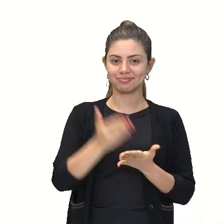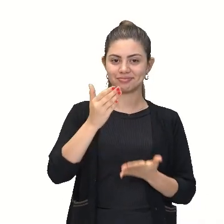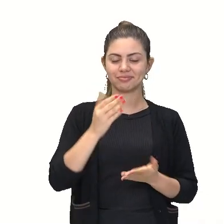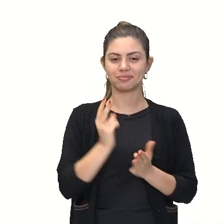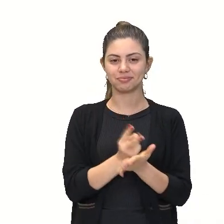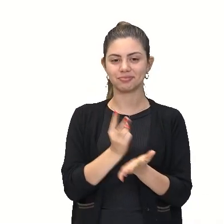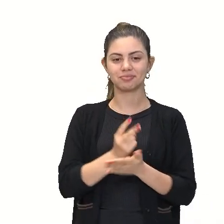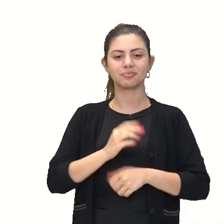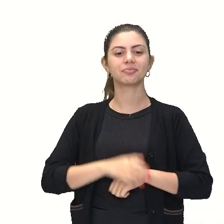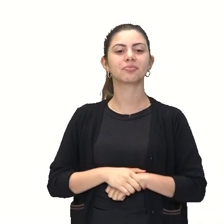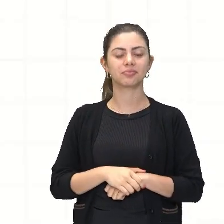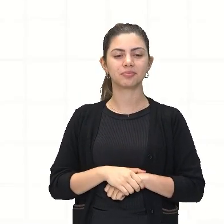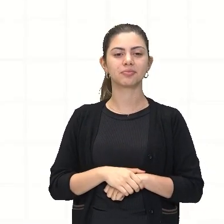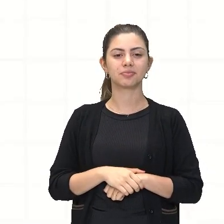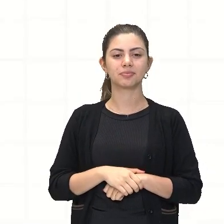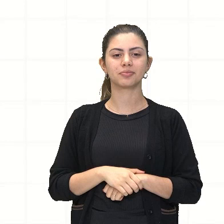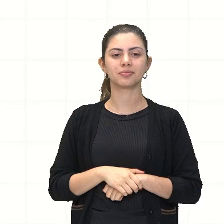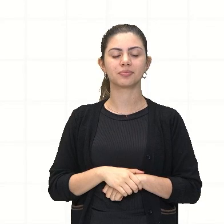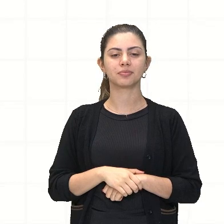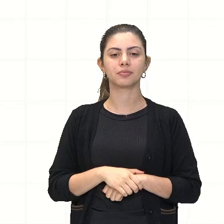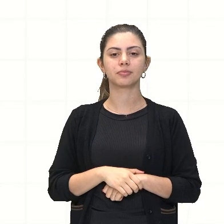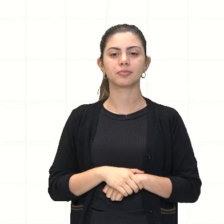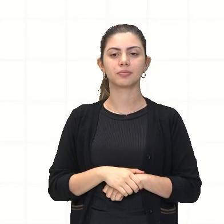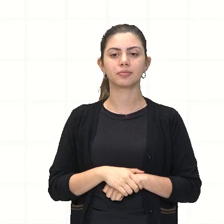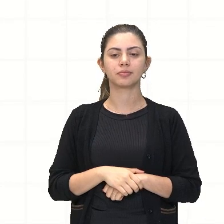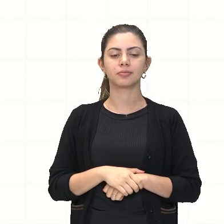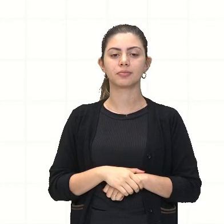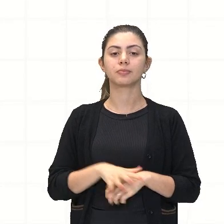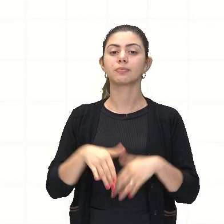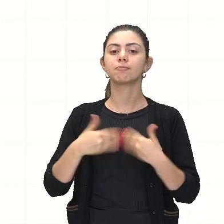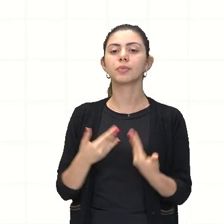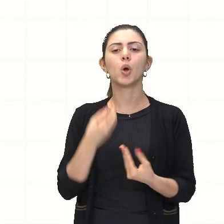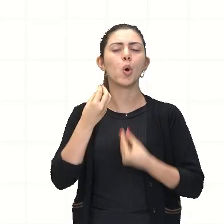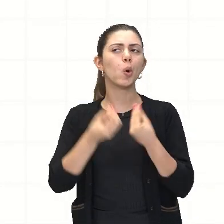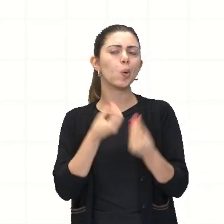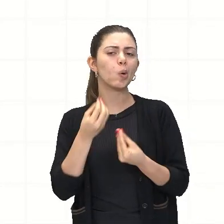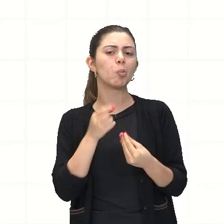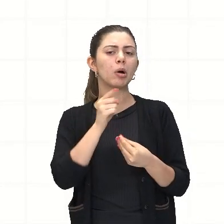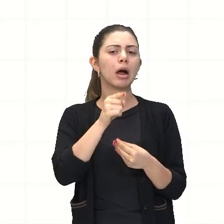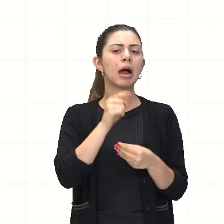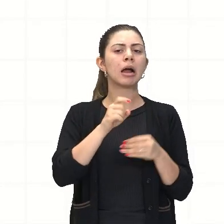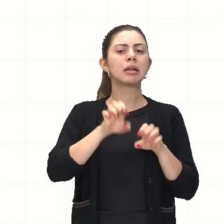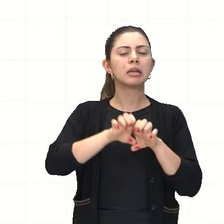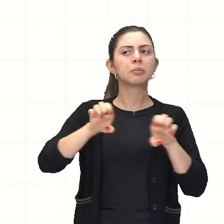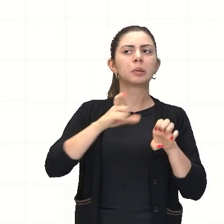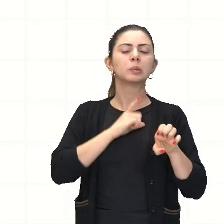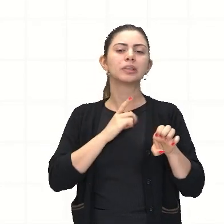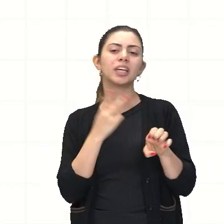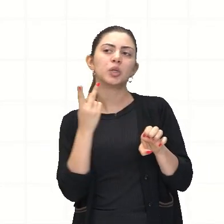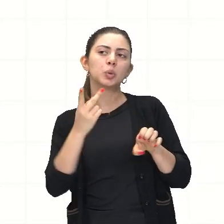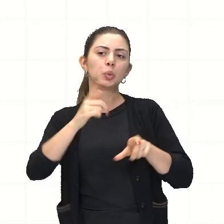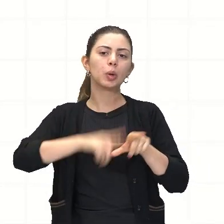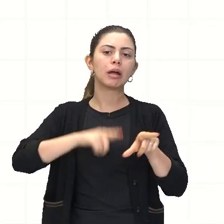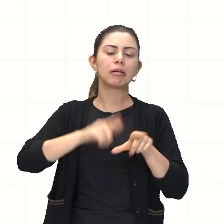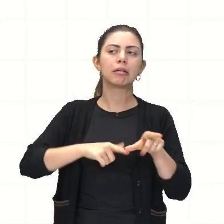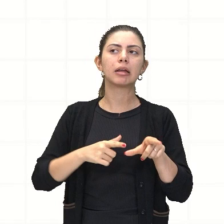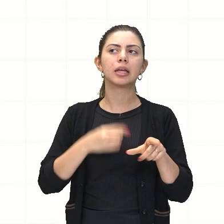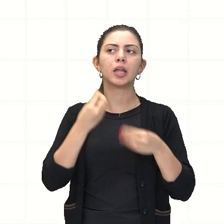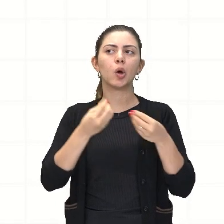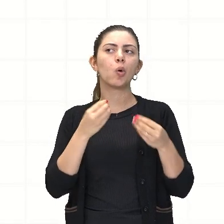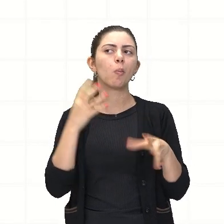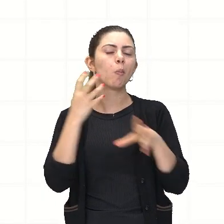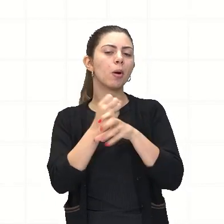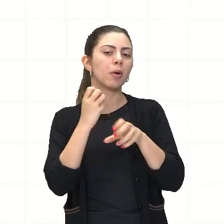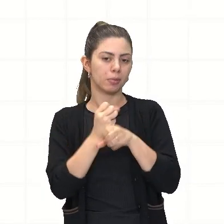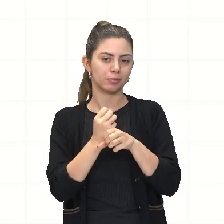Olha só. Então, continuando, nós temos, olha. Como calcular uma expressão com duas variáveis? Então, aqui nós temos, olha.